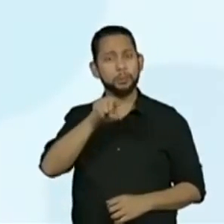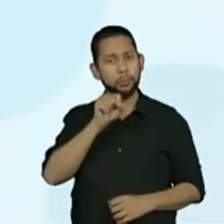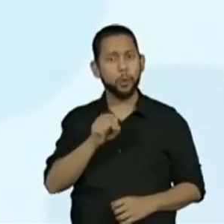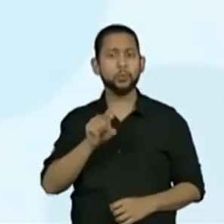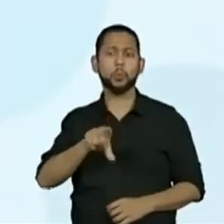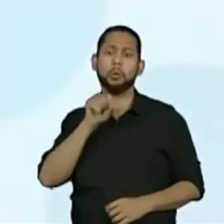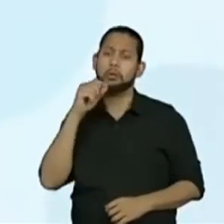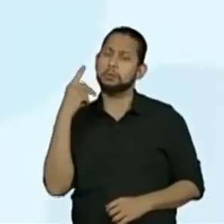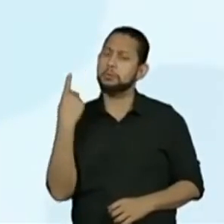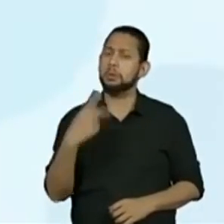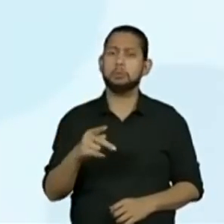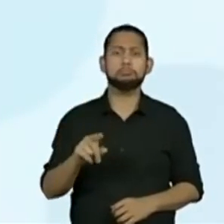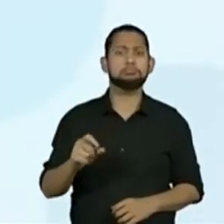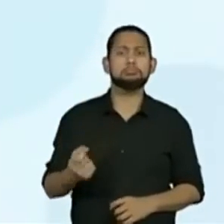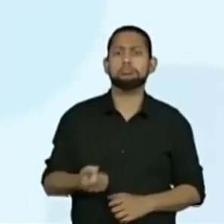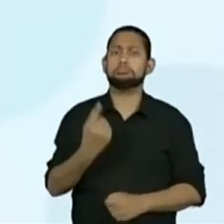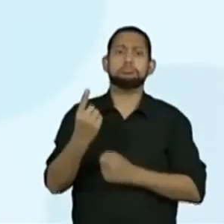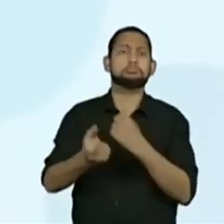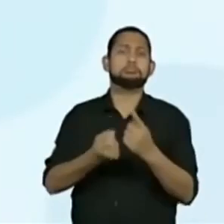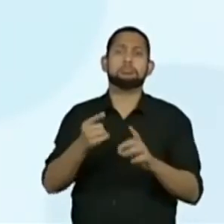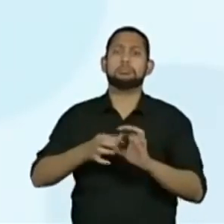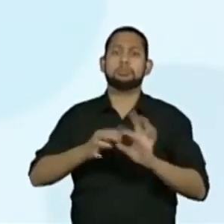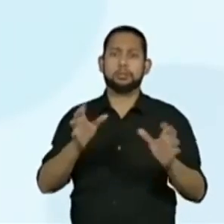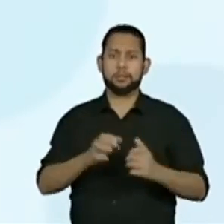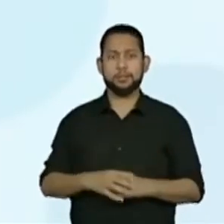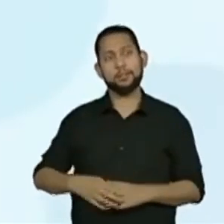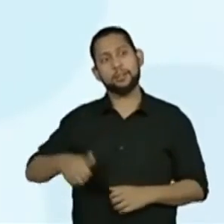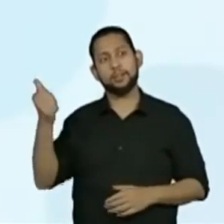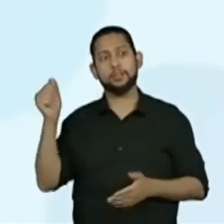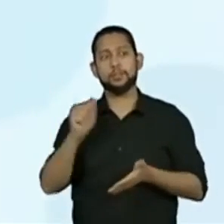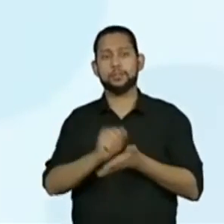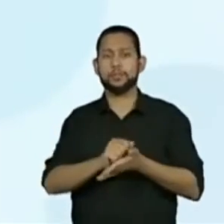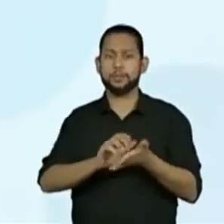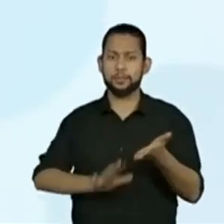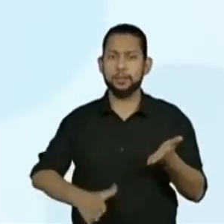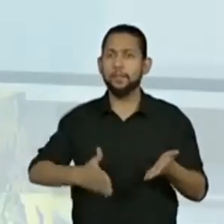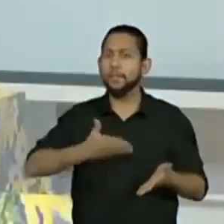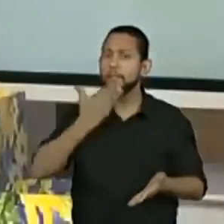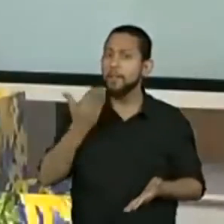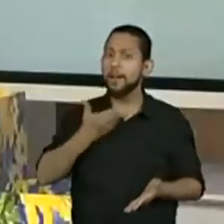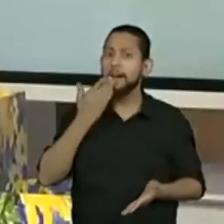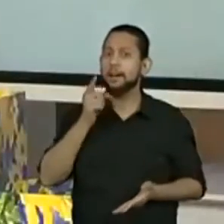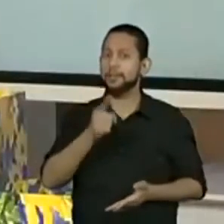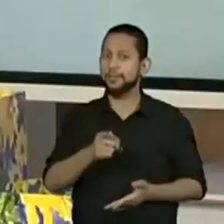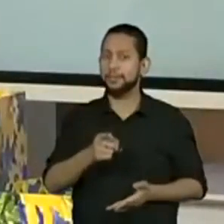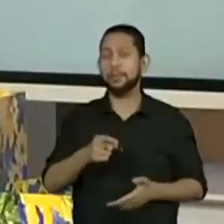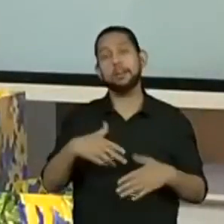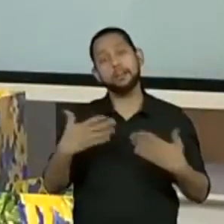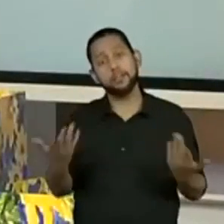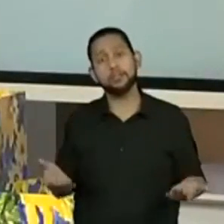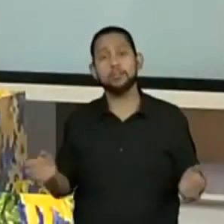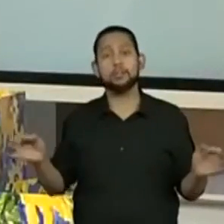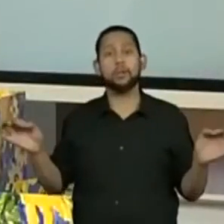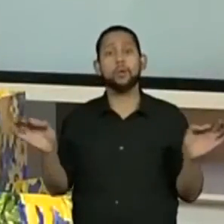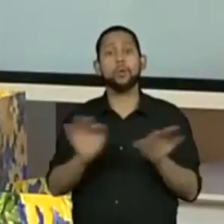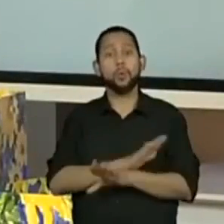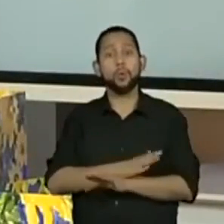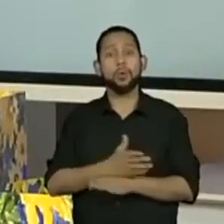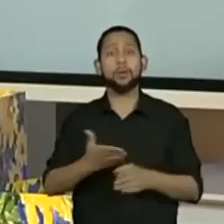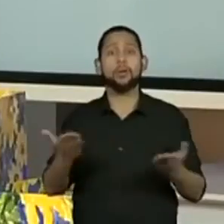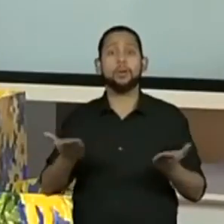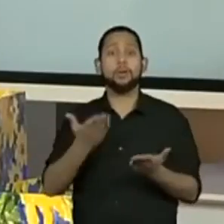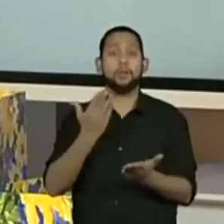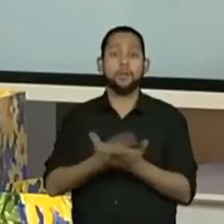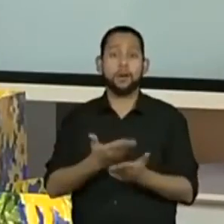o evento que ele quiser. Então, atividade fácil, hein? E assim a gente vai concluir a nossa